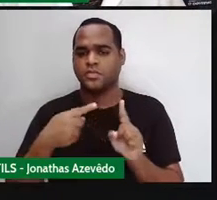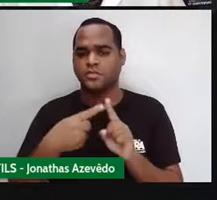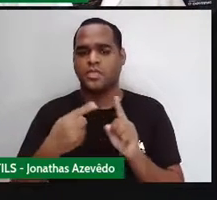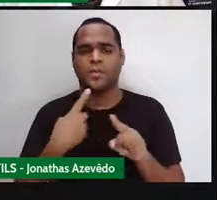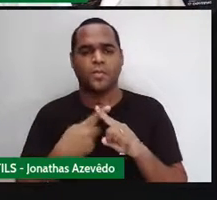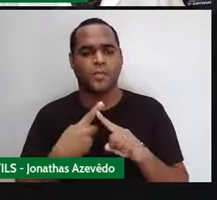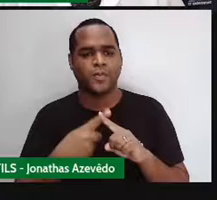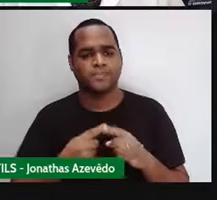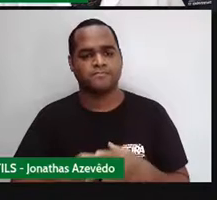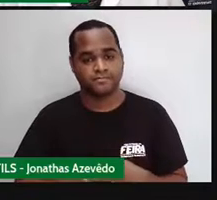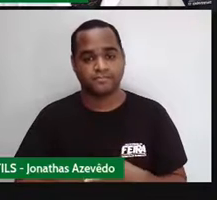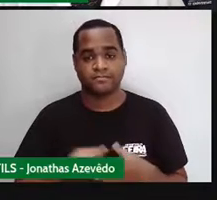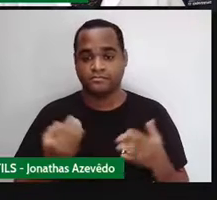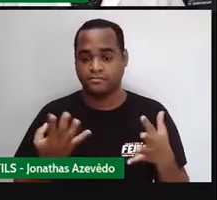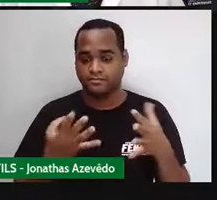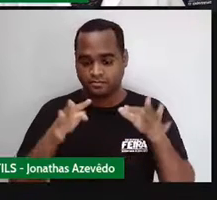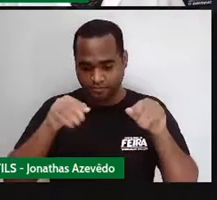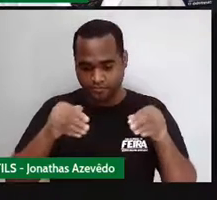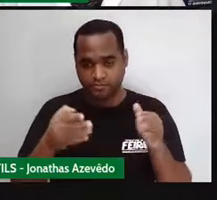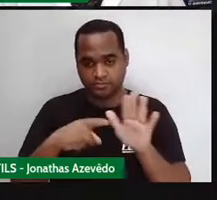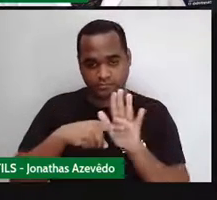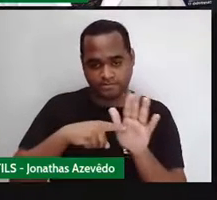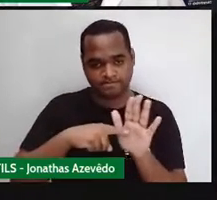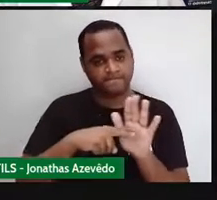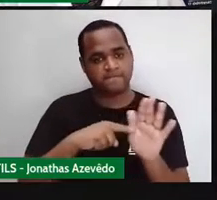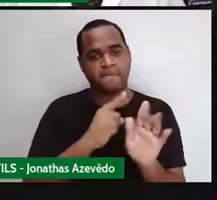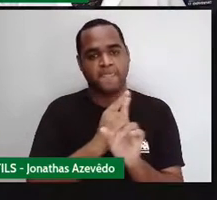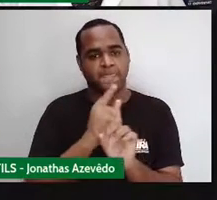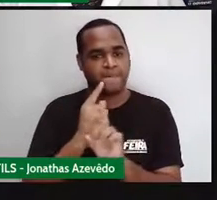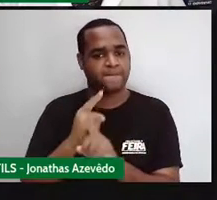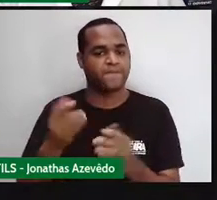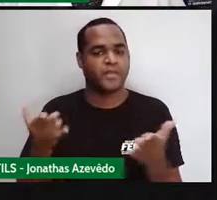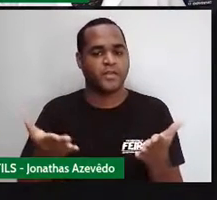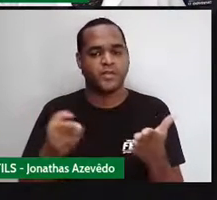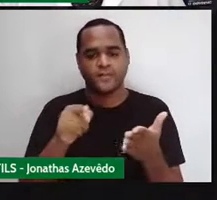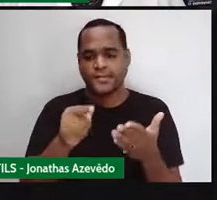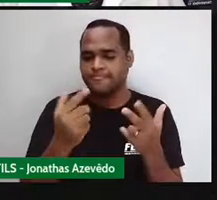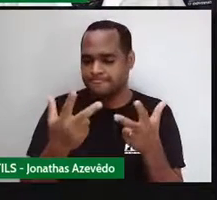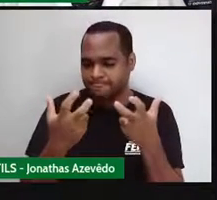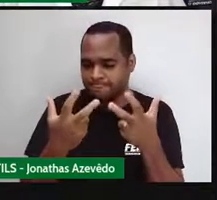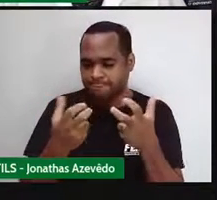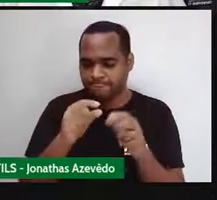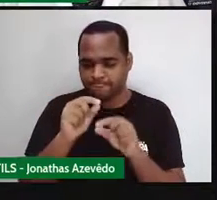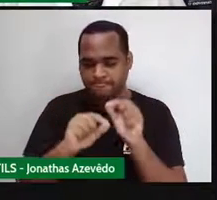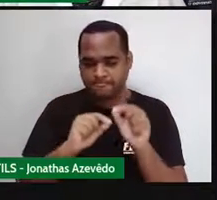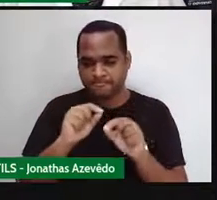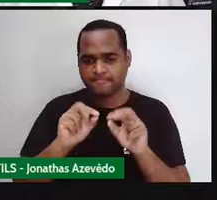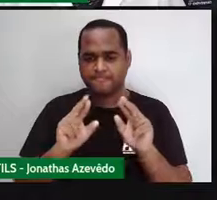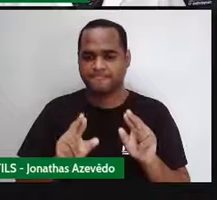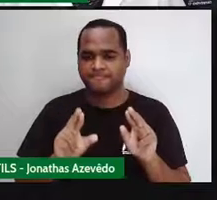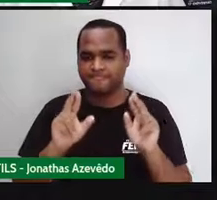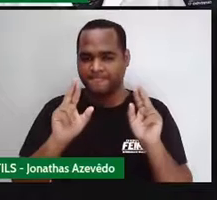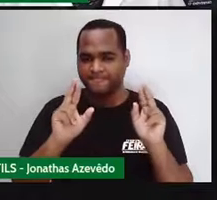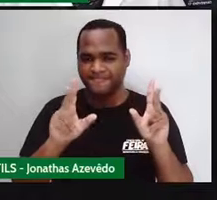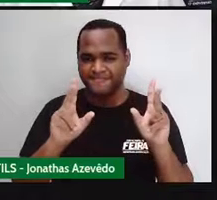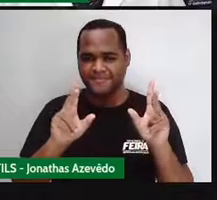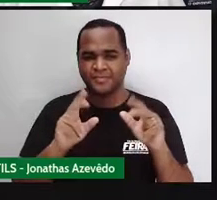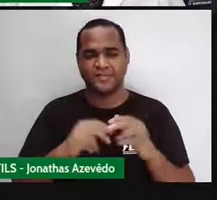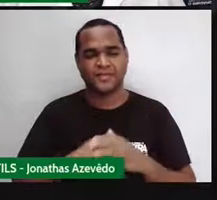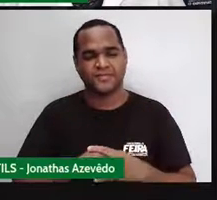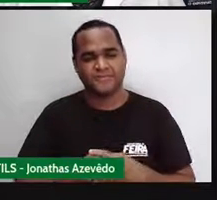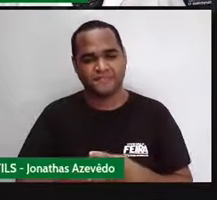finalizar a nossa investigação e você vai perceber isso de uma maneira muito, muito,